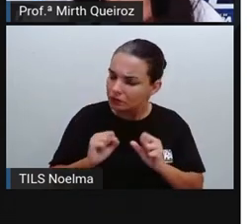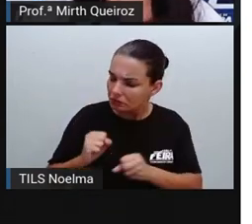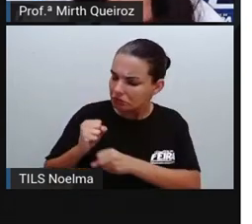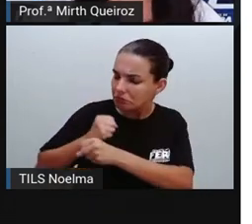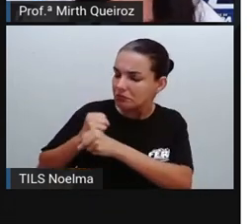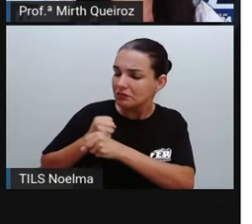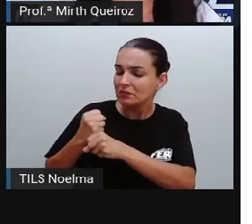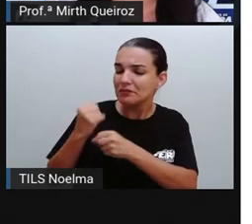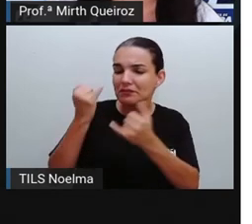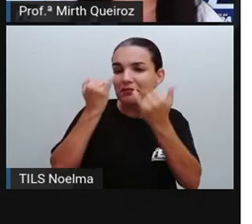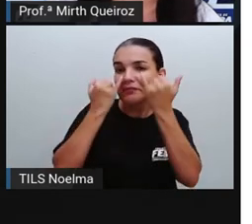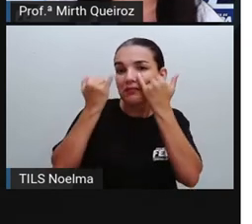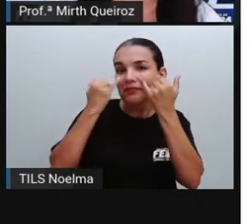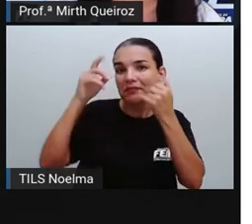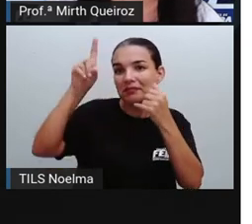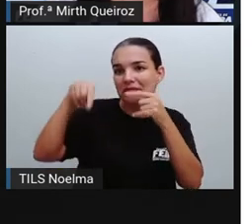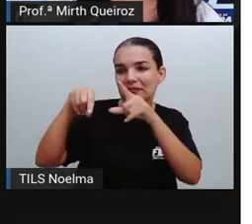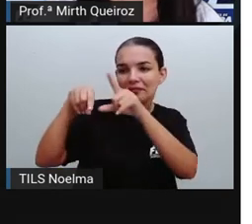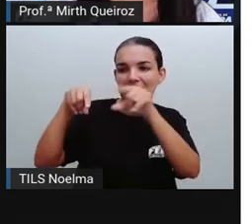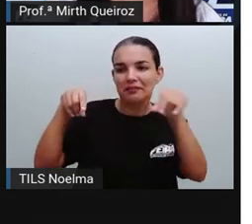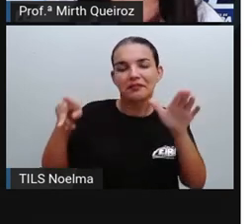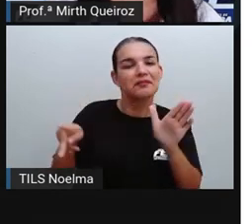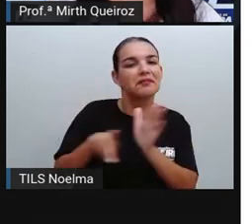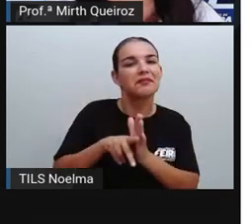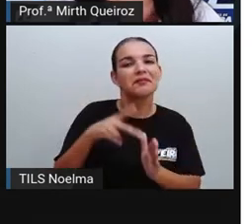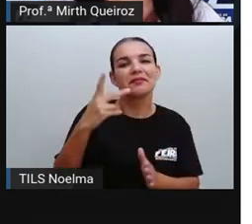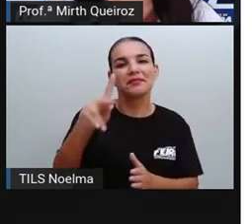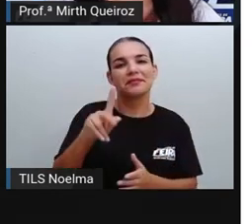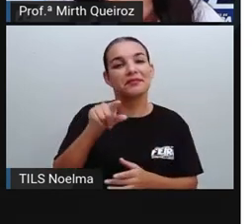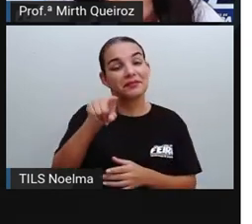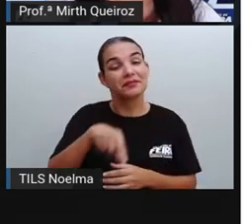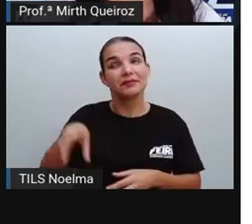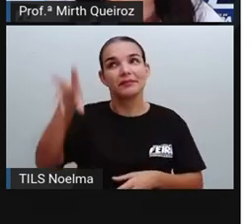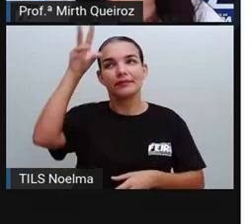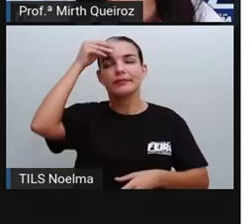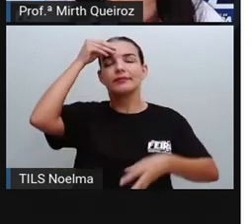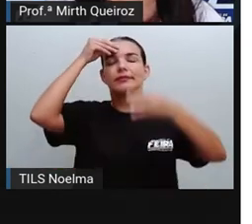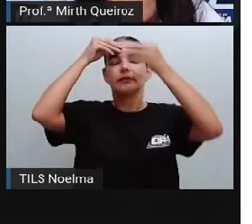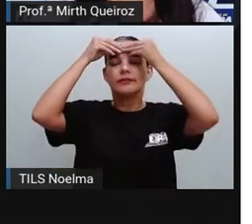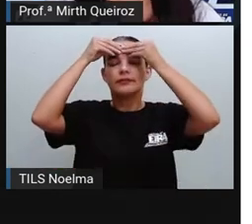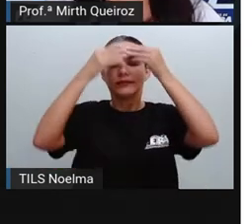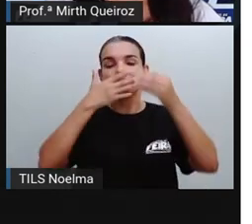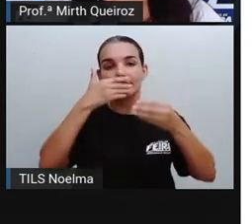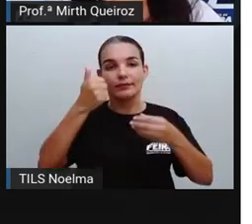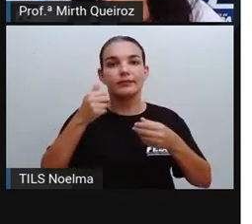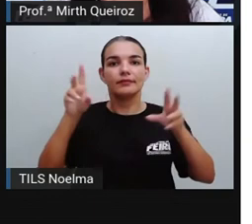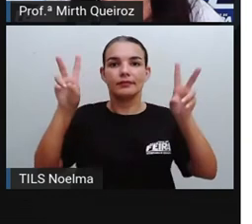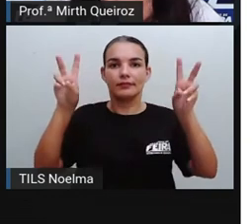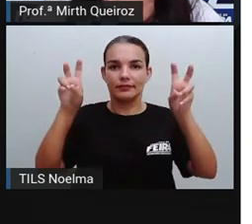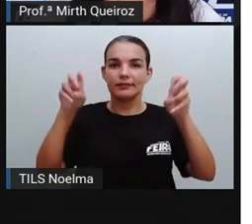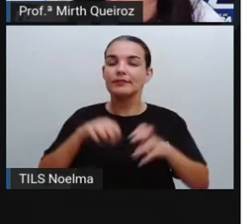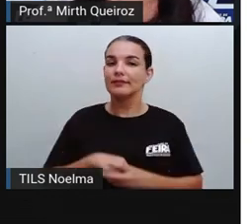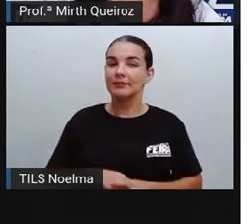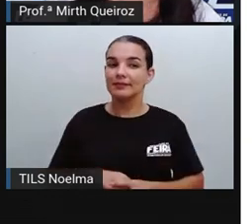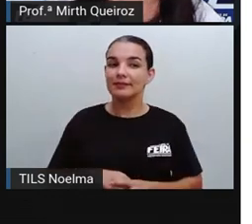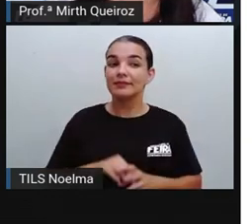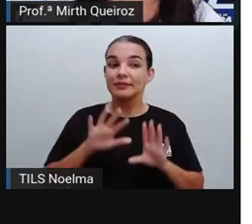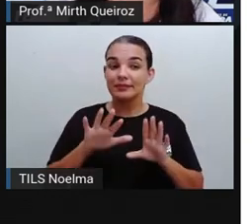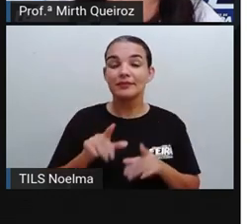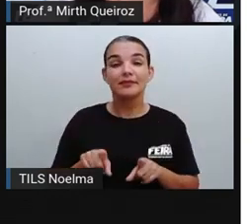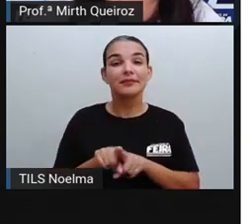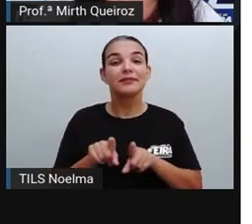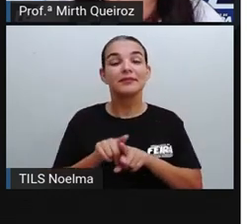um infográfico, né? Que aí vocês irão fixar melhor aí esse conteúdo. É interessante que o